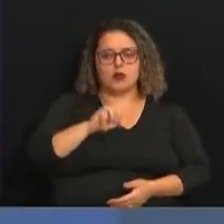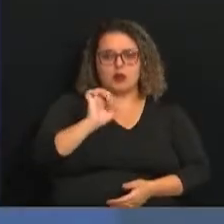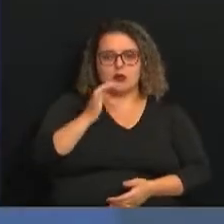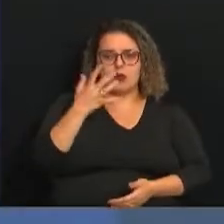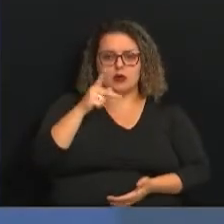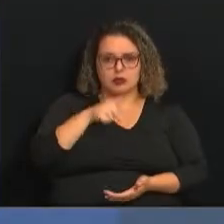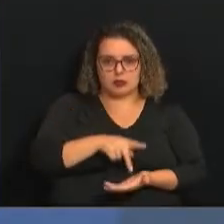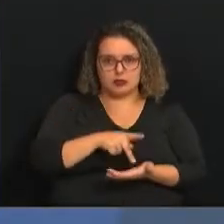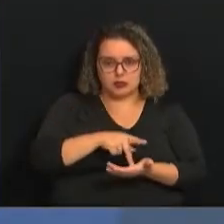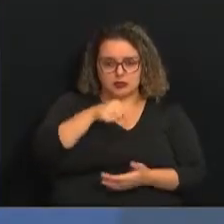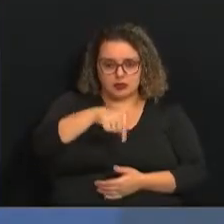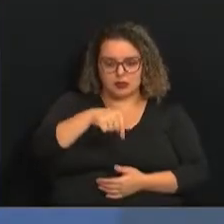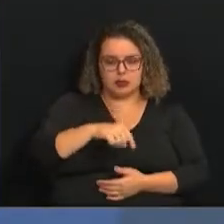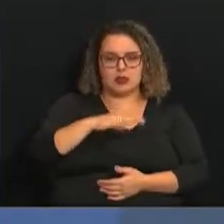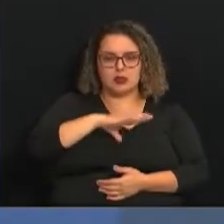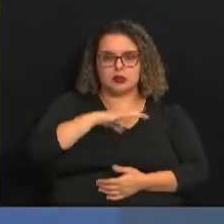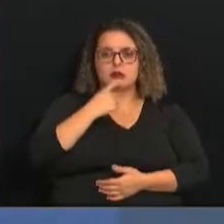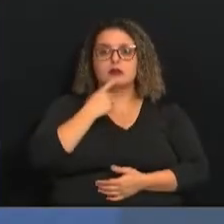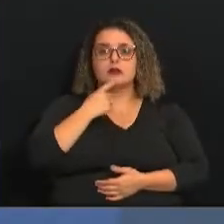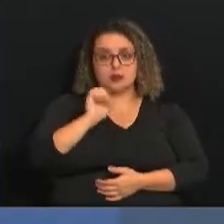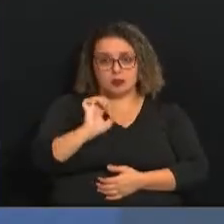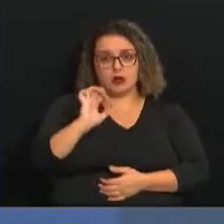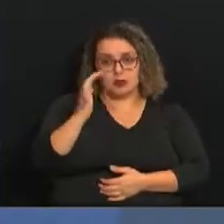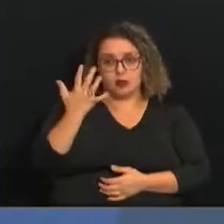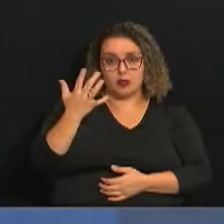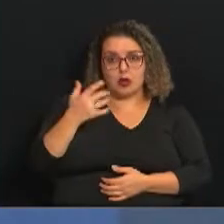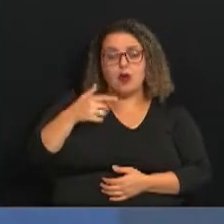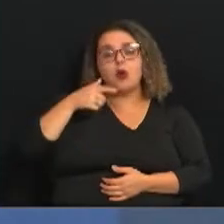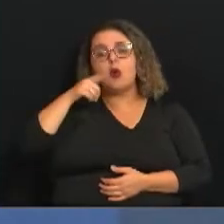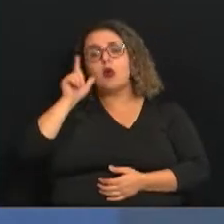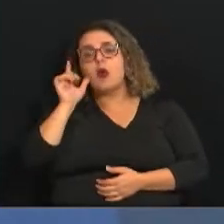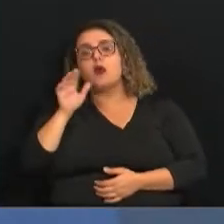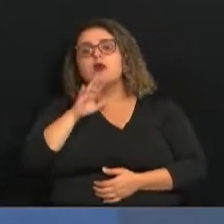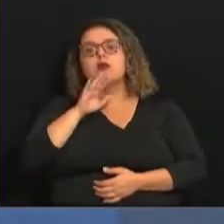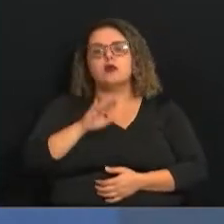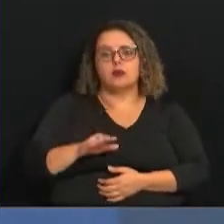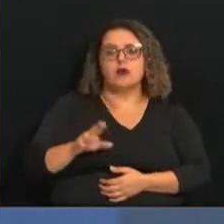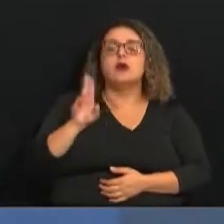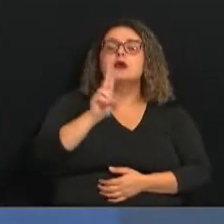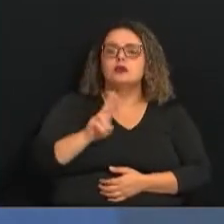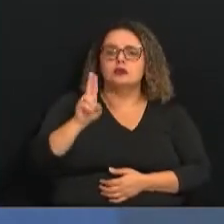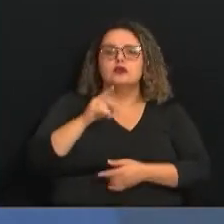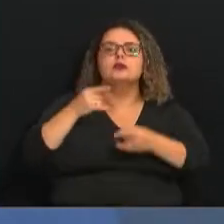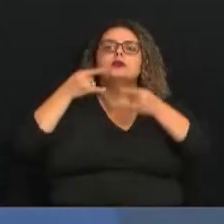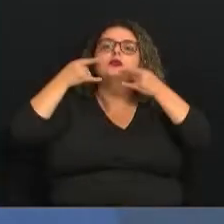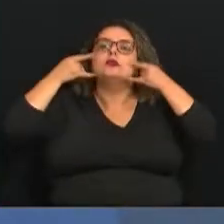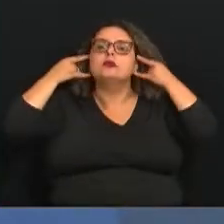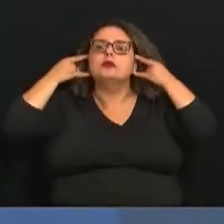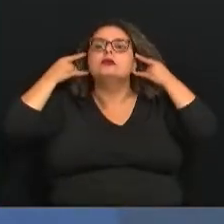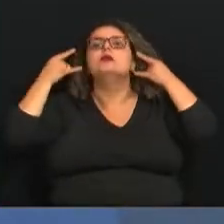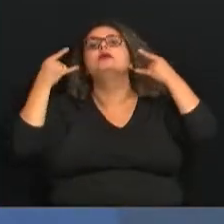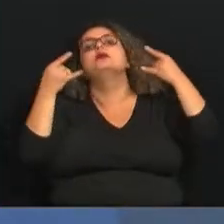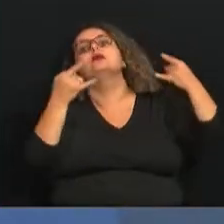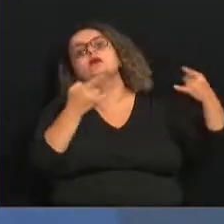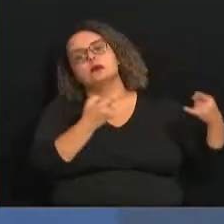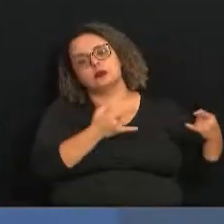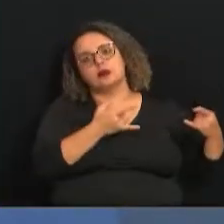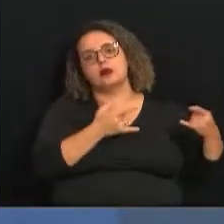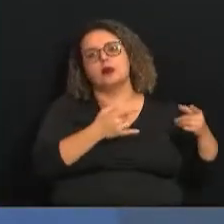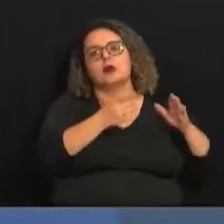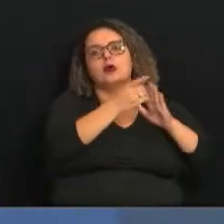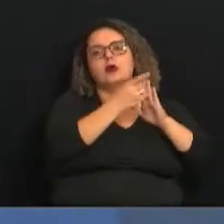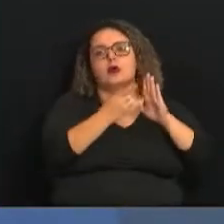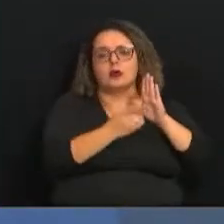a coletiva aconteceu ontem à tarde, como o Gabriel já adiantou, e o uso da máscara deixa de ser obrigatório e um decreto